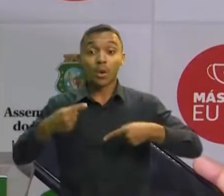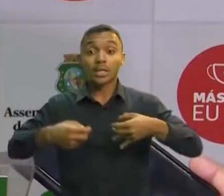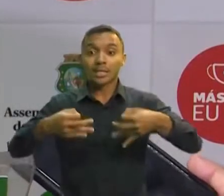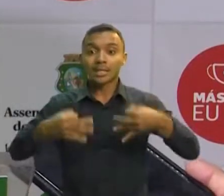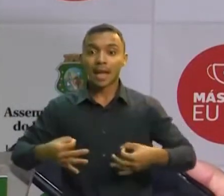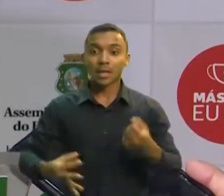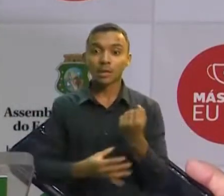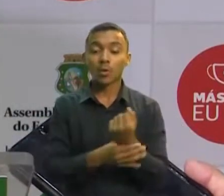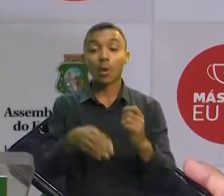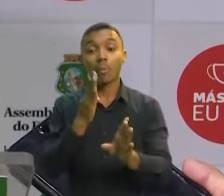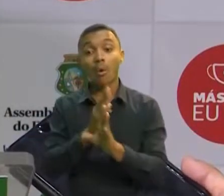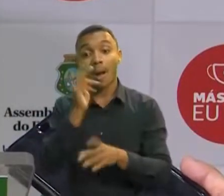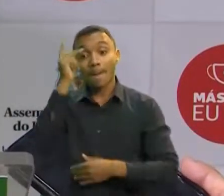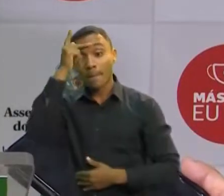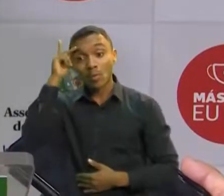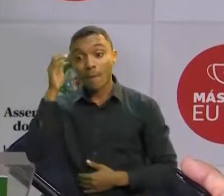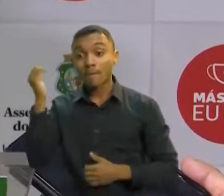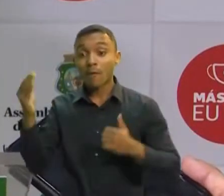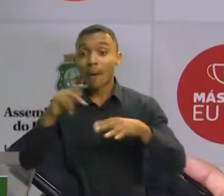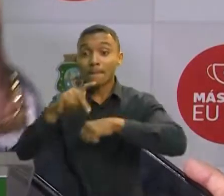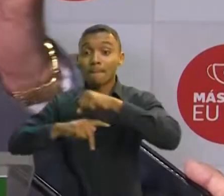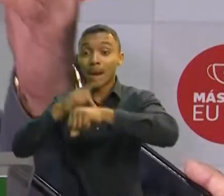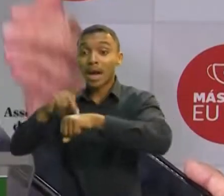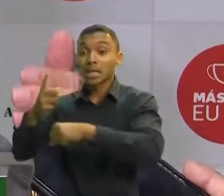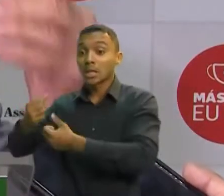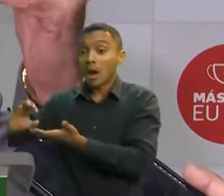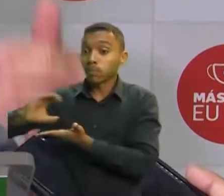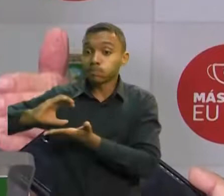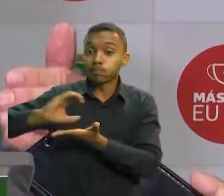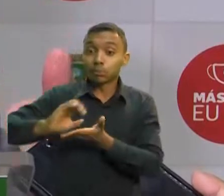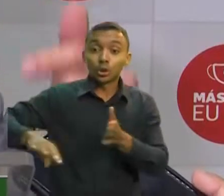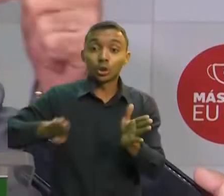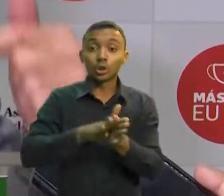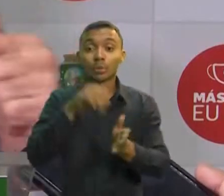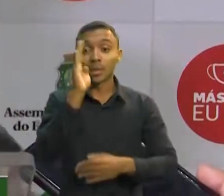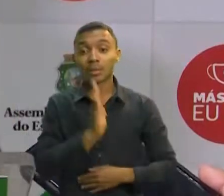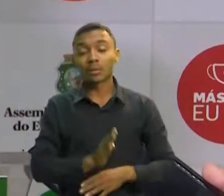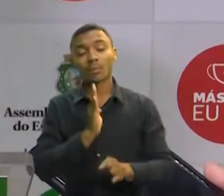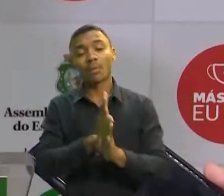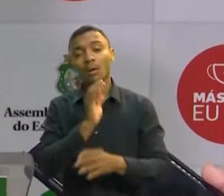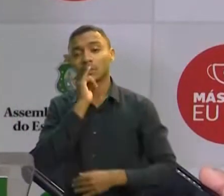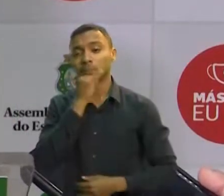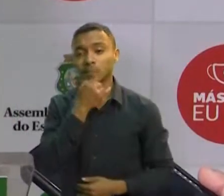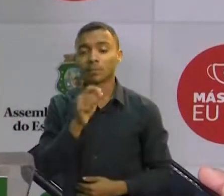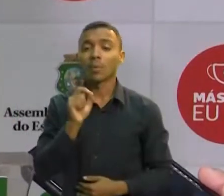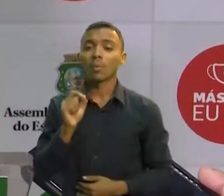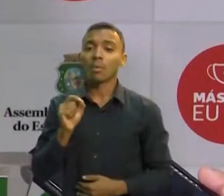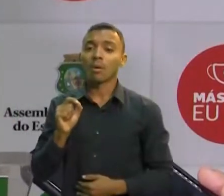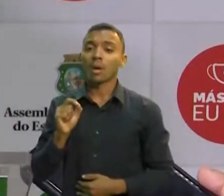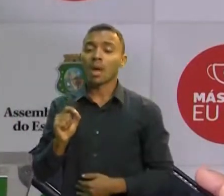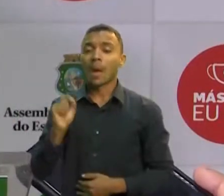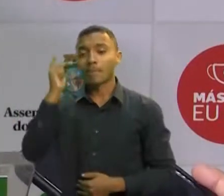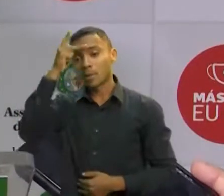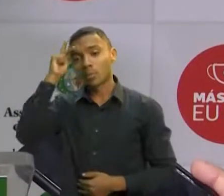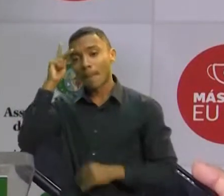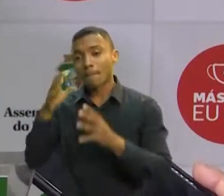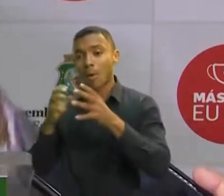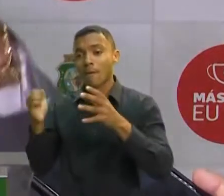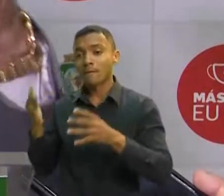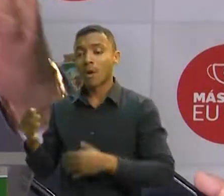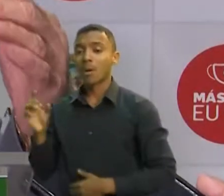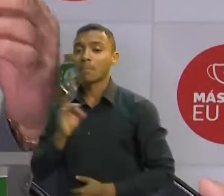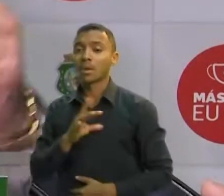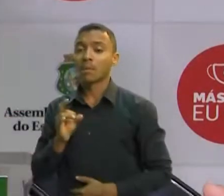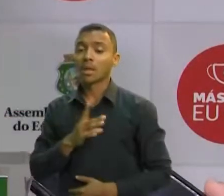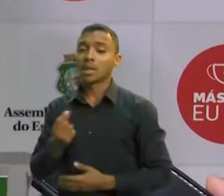pessoas venham investir em nosso país, porque, infelizmente, há um temor hoje de fazer investimento no Brasil